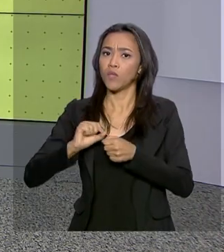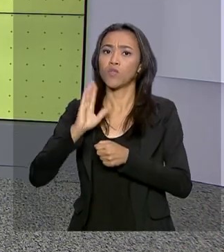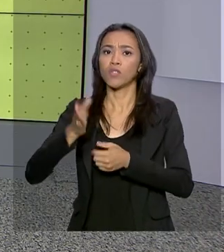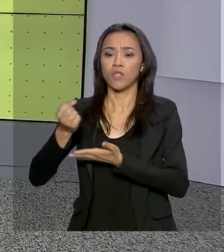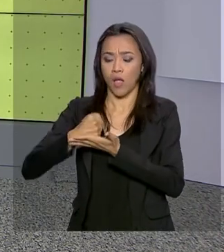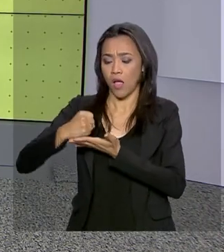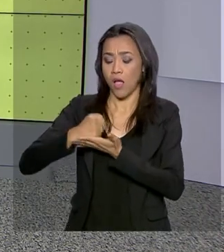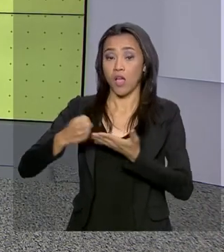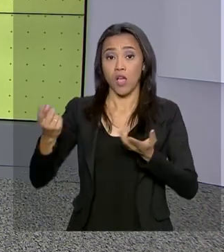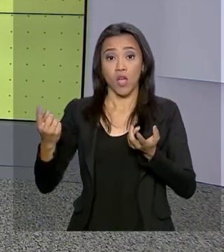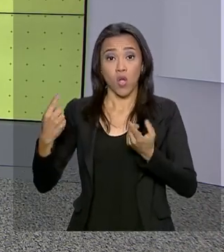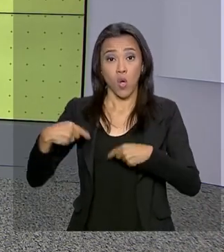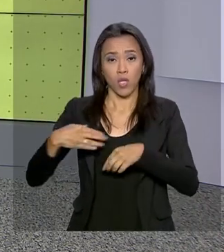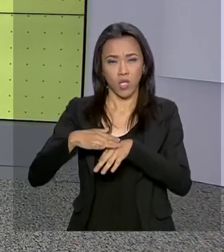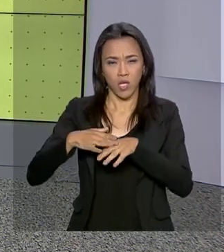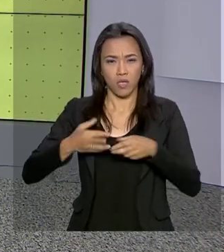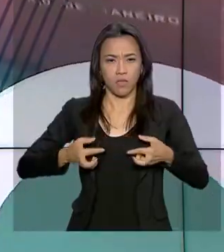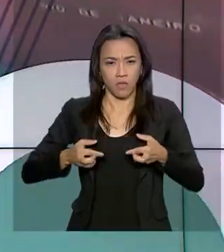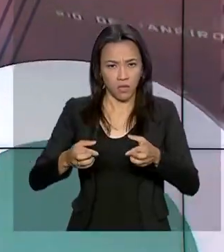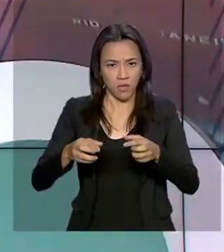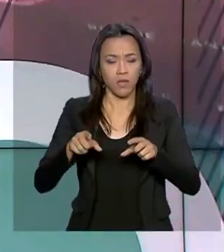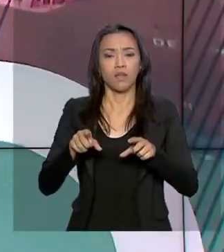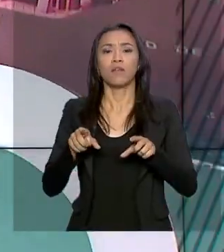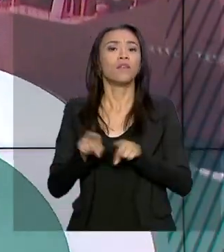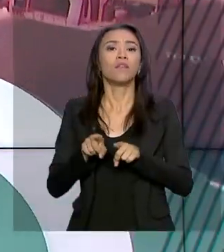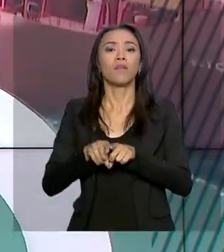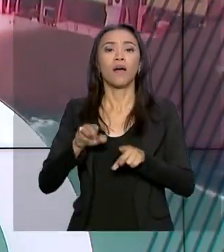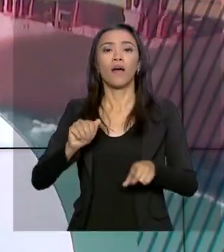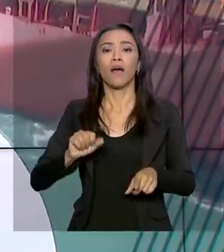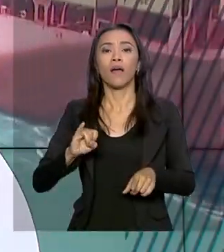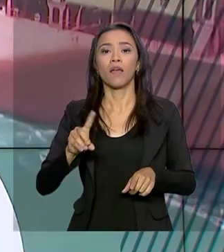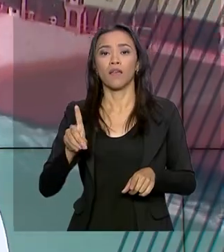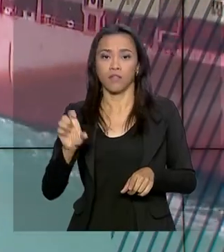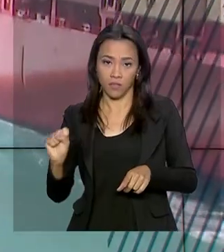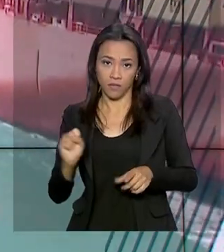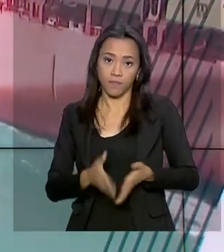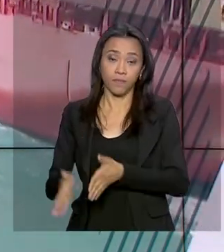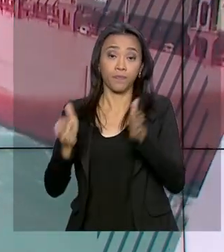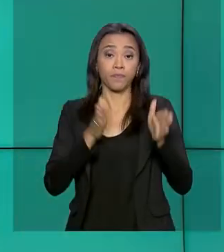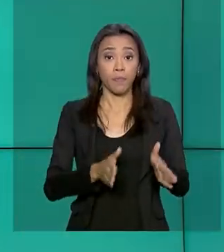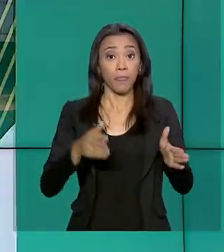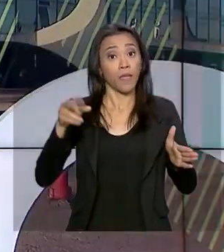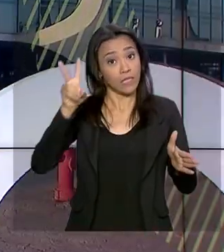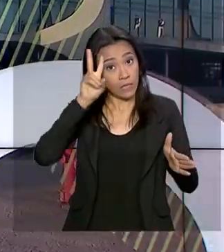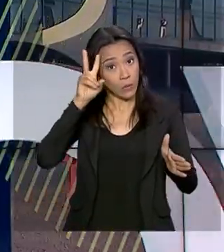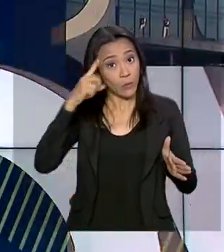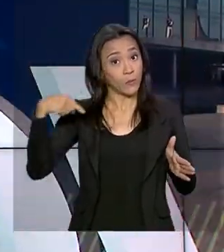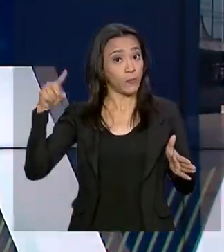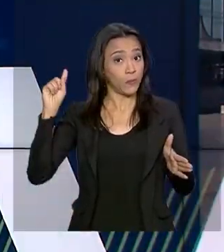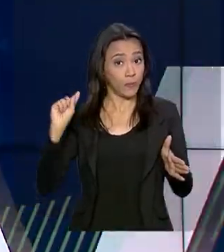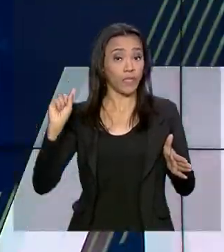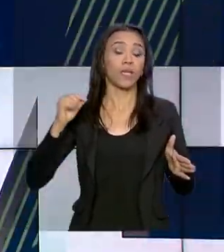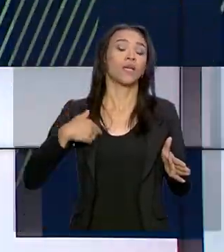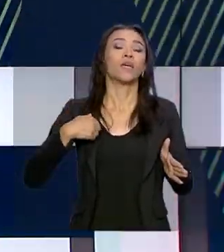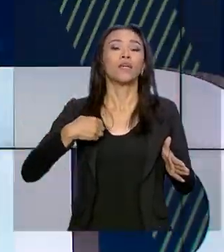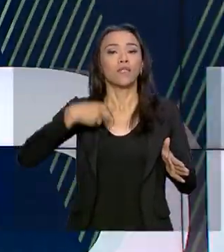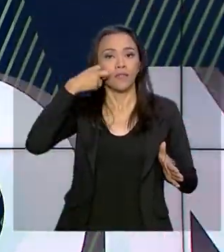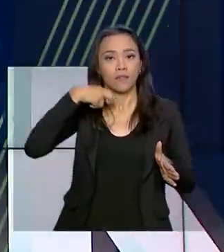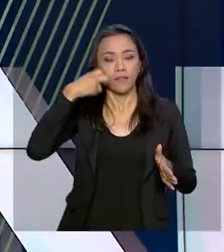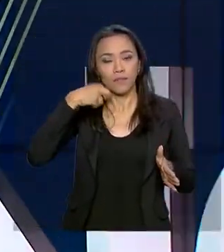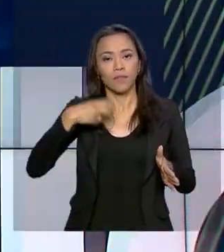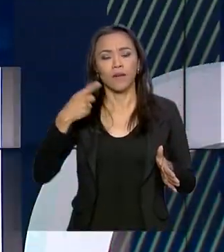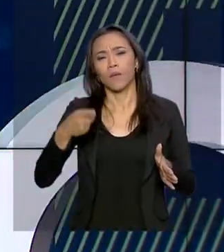combatem a AIDS e o câncer. E nesta segunda-feira, em Natal, no Rio Grande do Norte, Hamilton Mourão, no